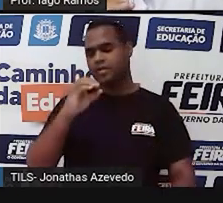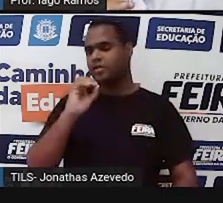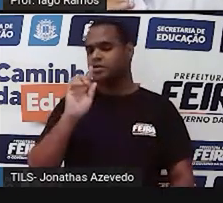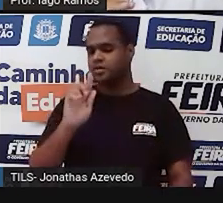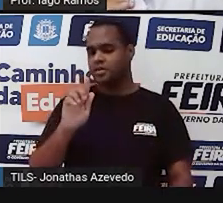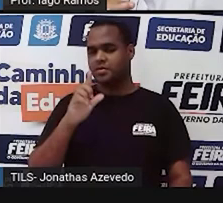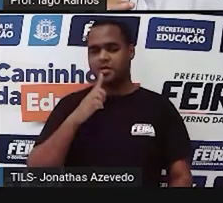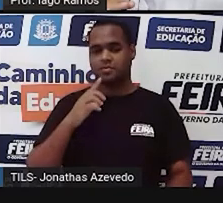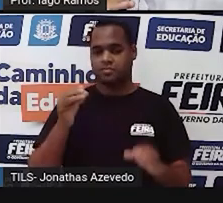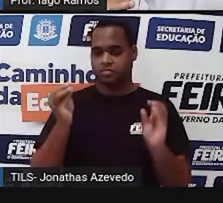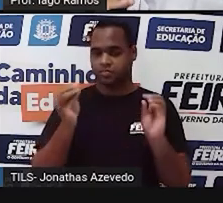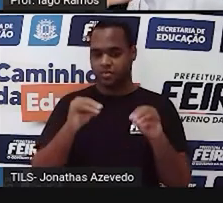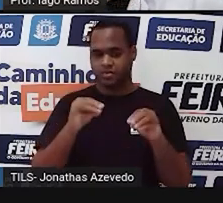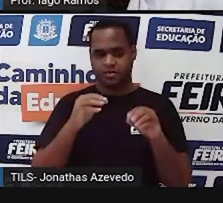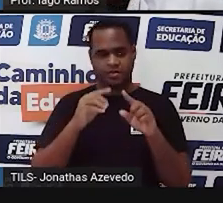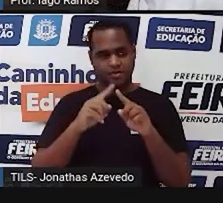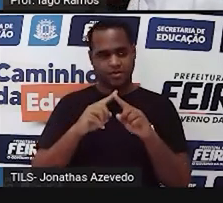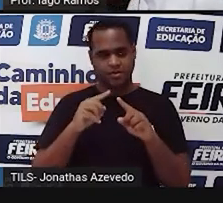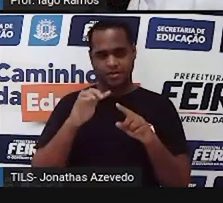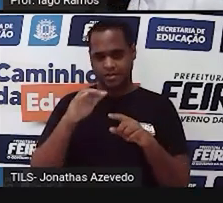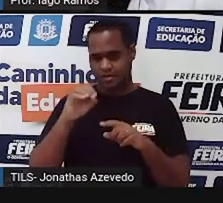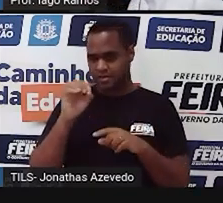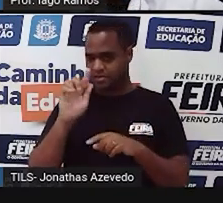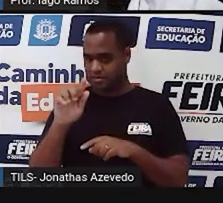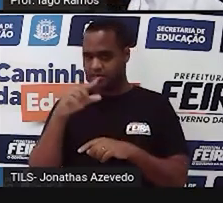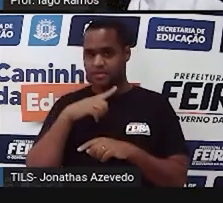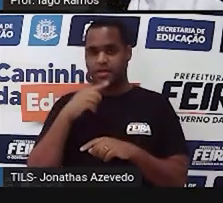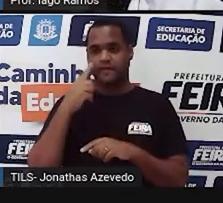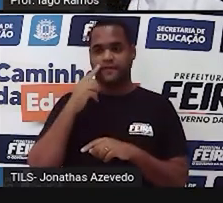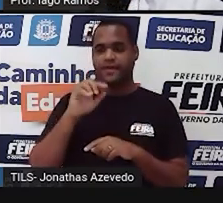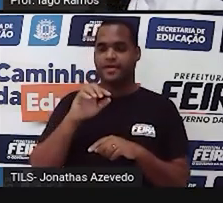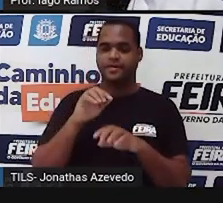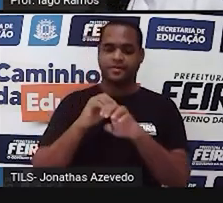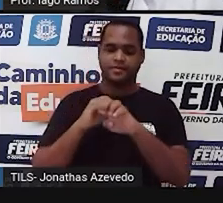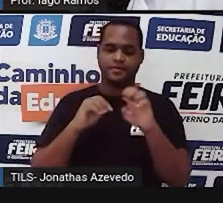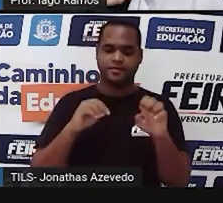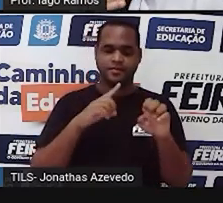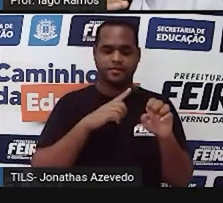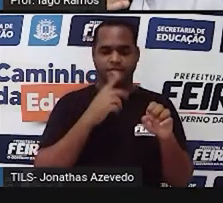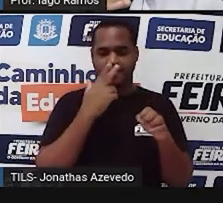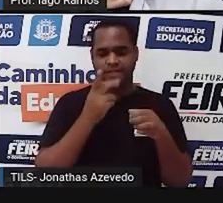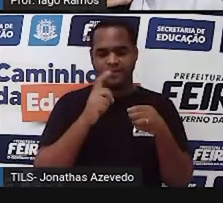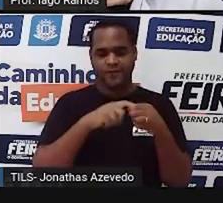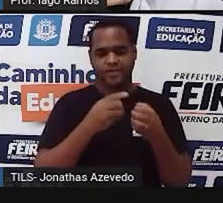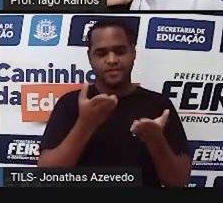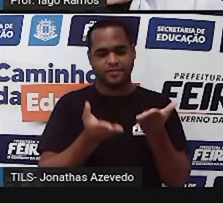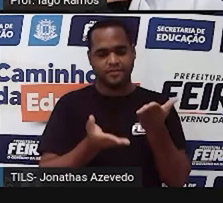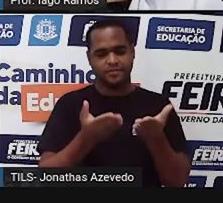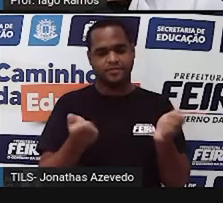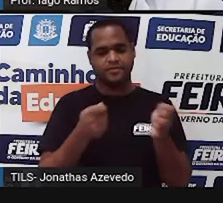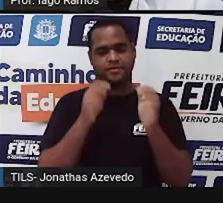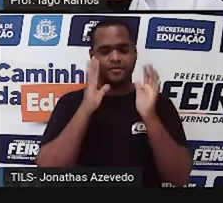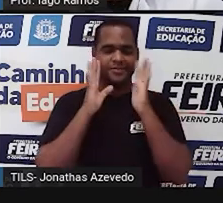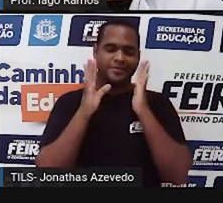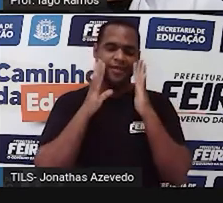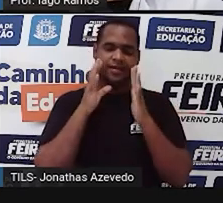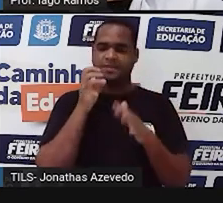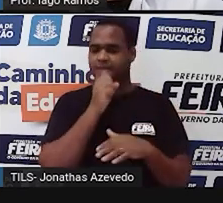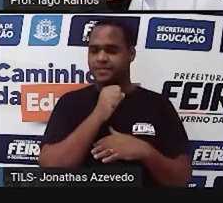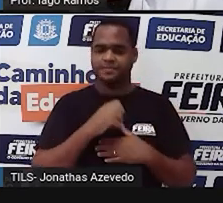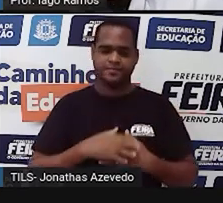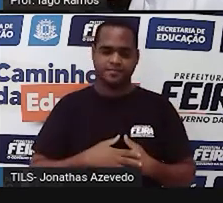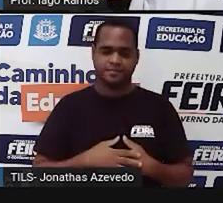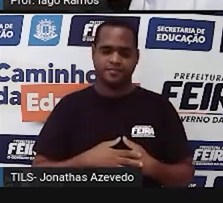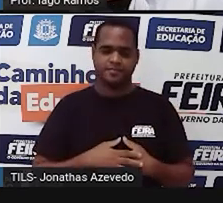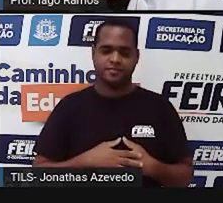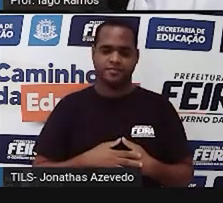colocou no prato direito. É o que deve ser feito no esquerdo para voltar a equilibrar. Pensa comigo rapidinho. Eu acho que você já pensou.